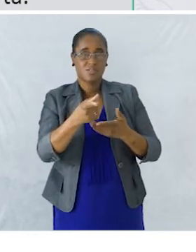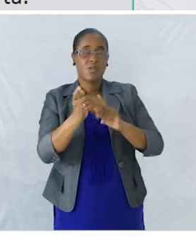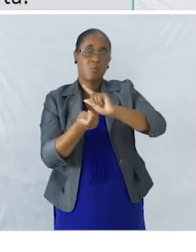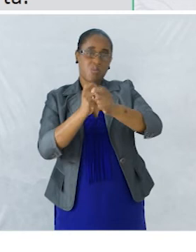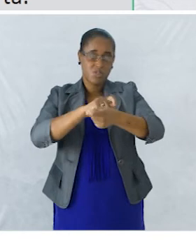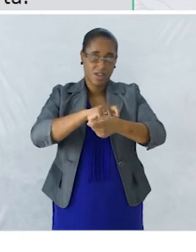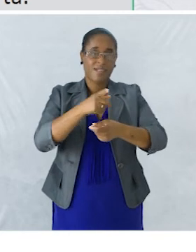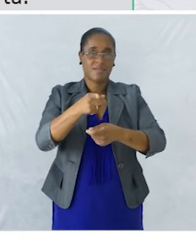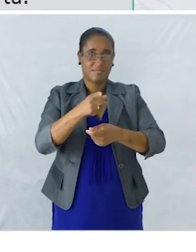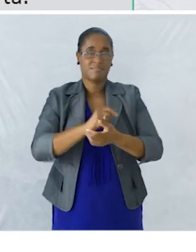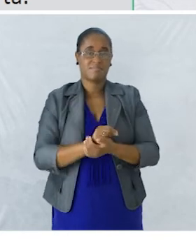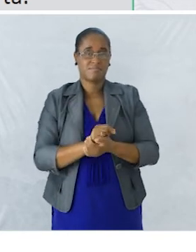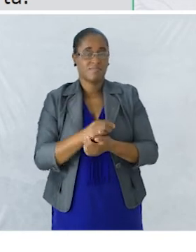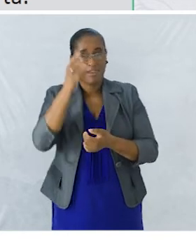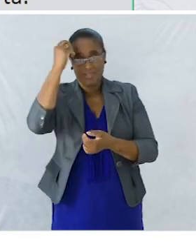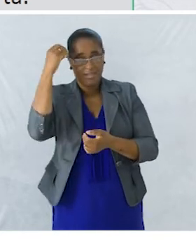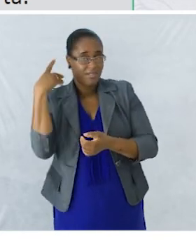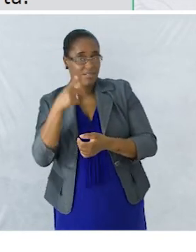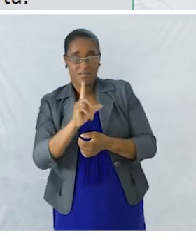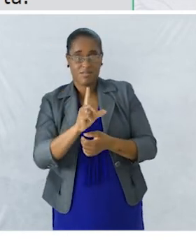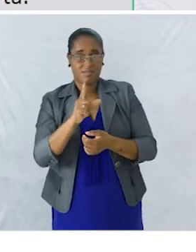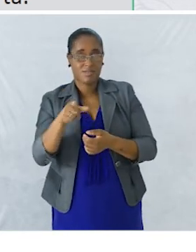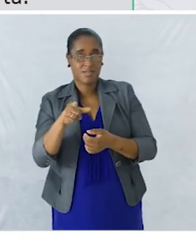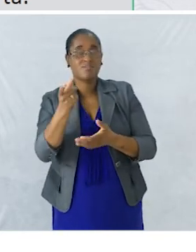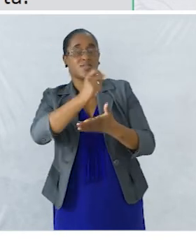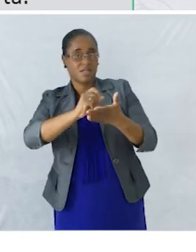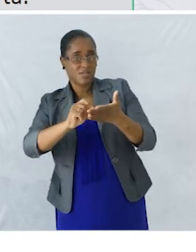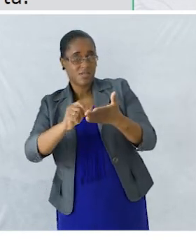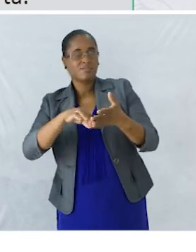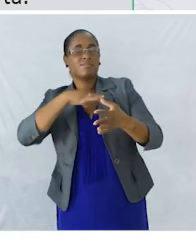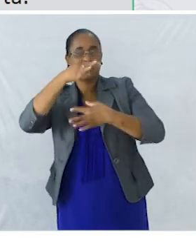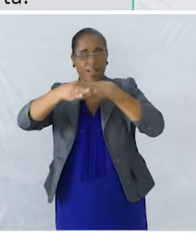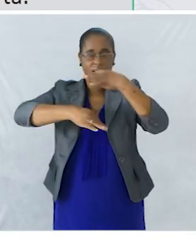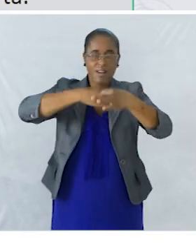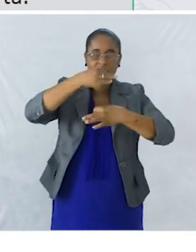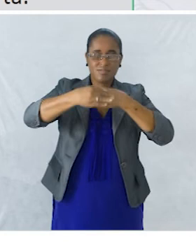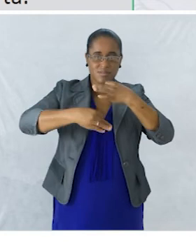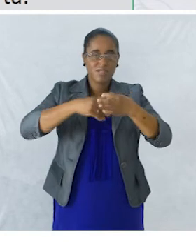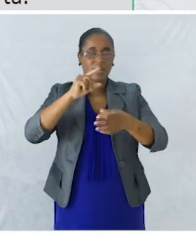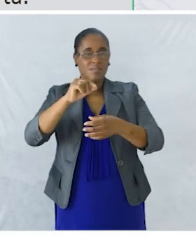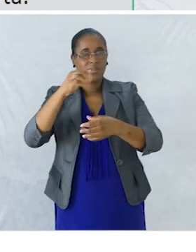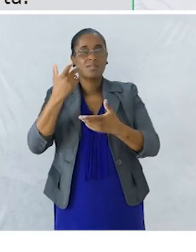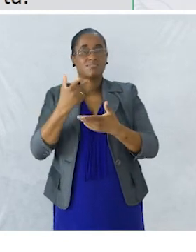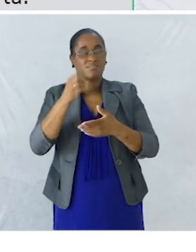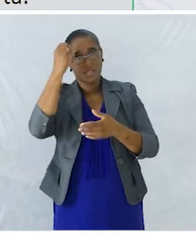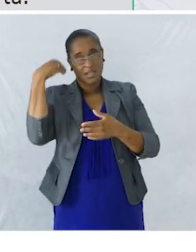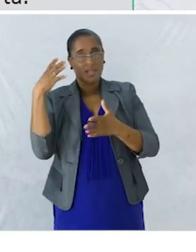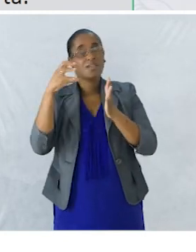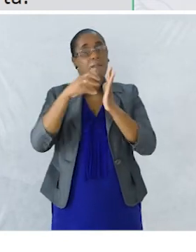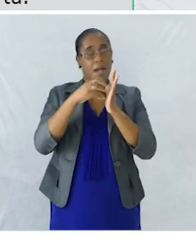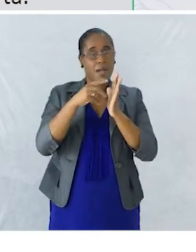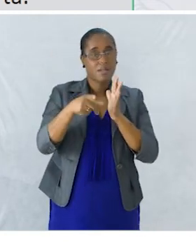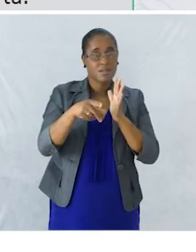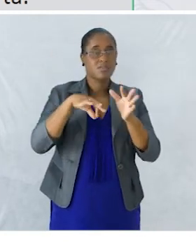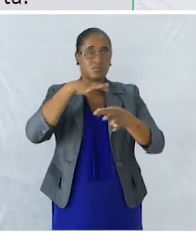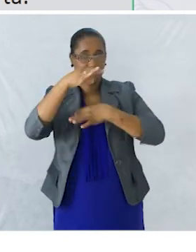Mudar Não se esqueçam que tem de acrescentar Diálogo E não se esqueçam das marcas Do